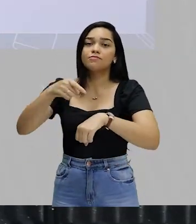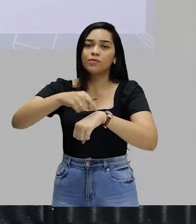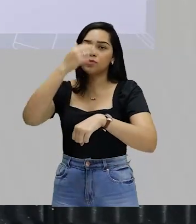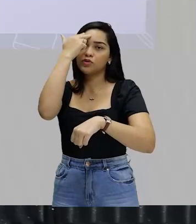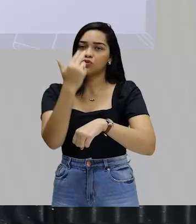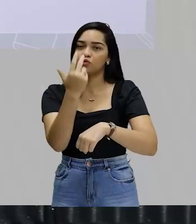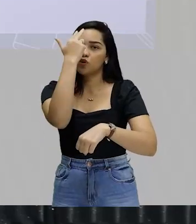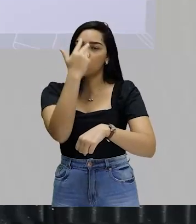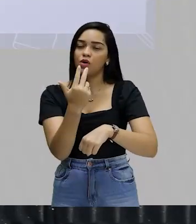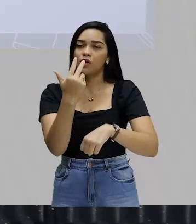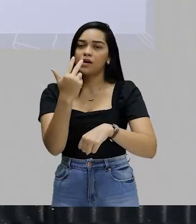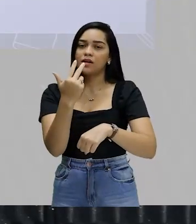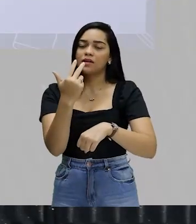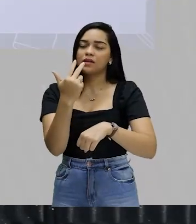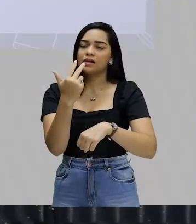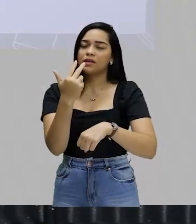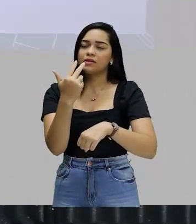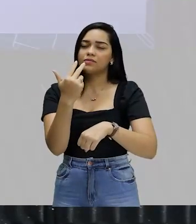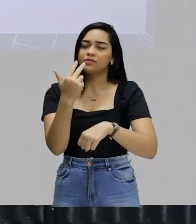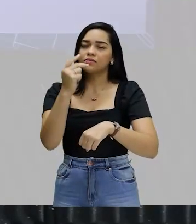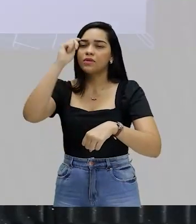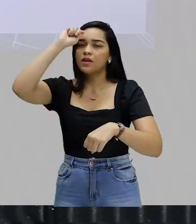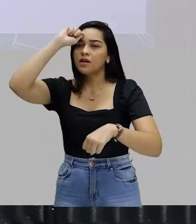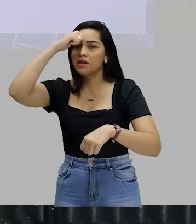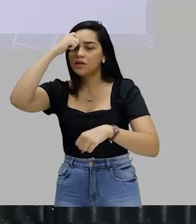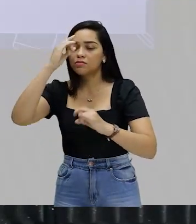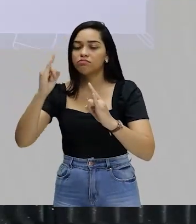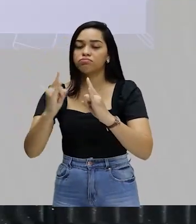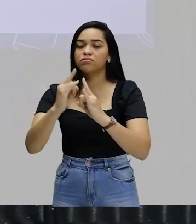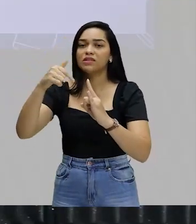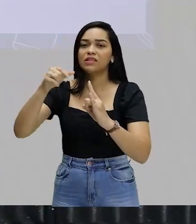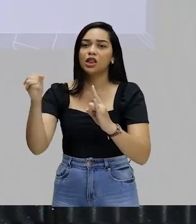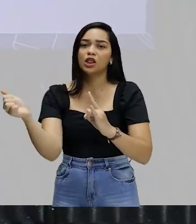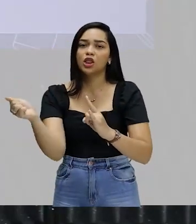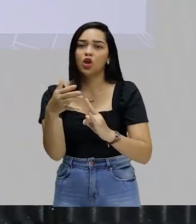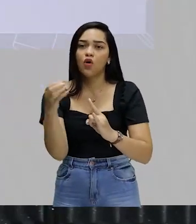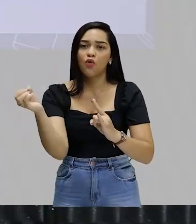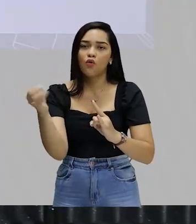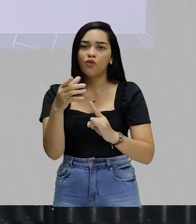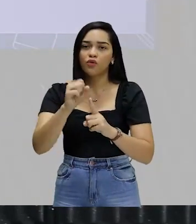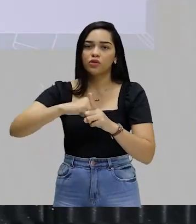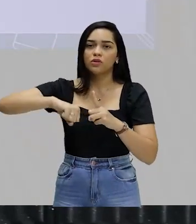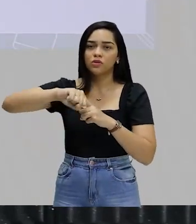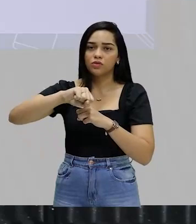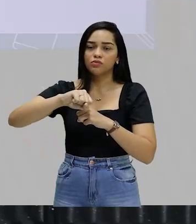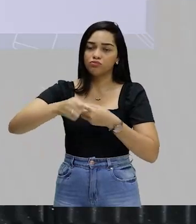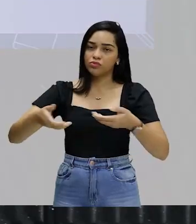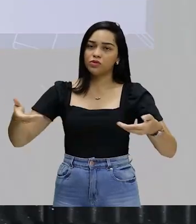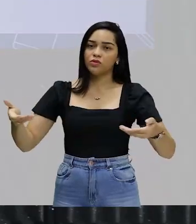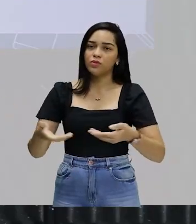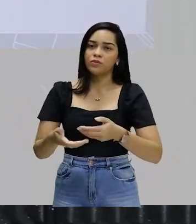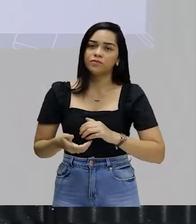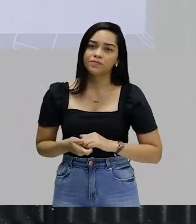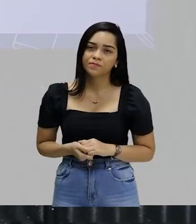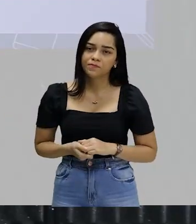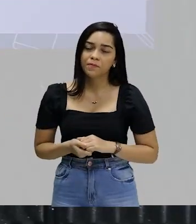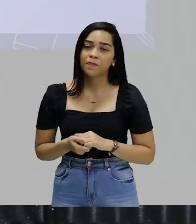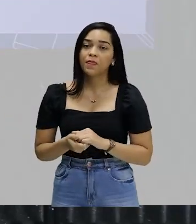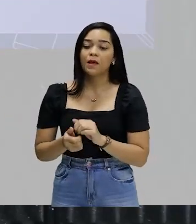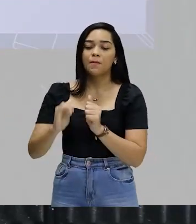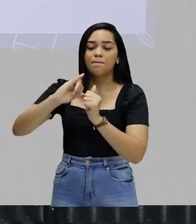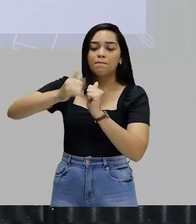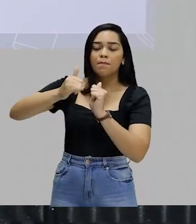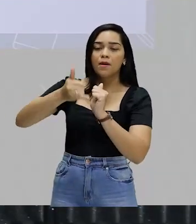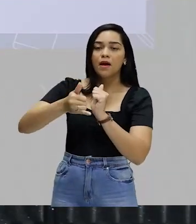histórico. Racismo institucional é um termo mais recente, surgido na sociologia contemporânea. O adjetivo